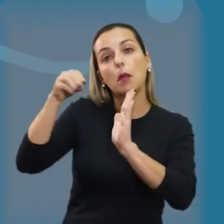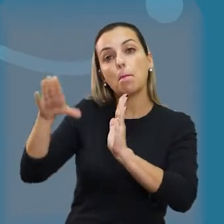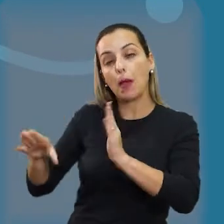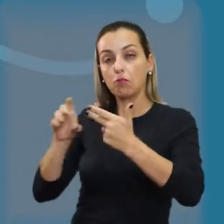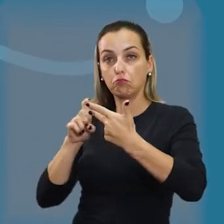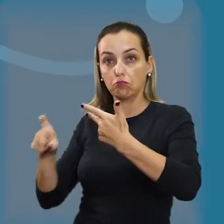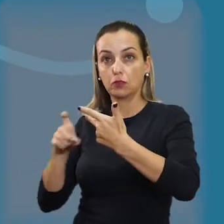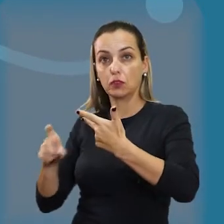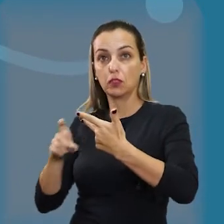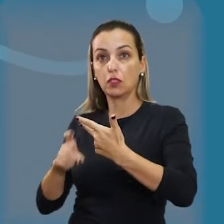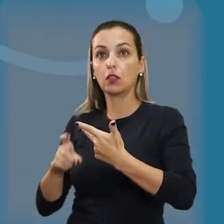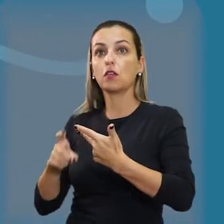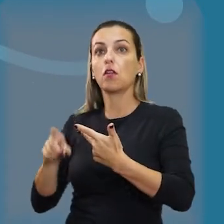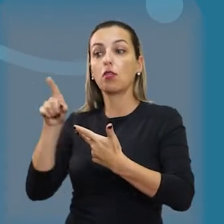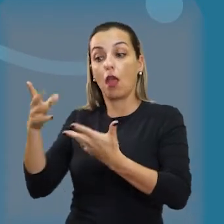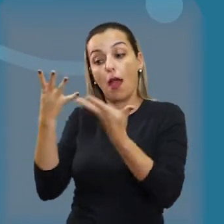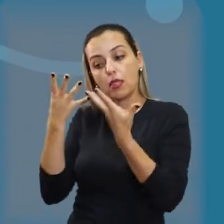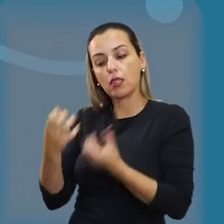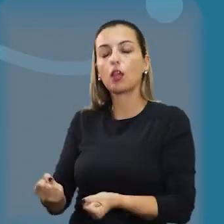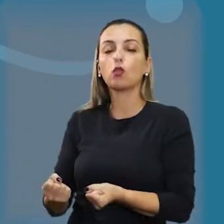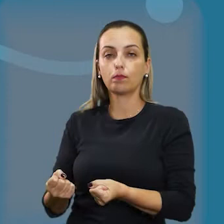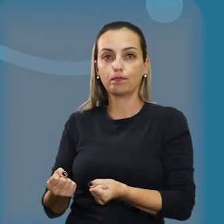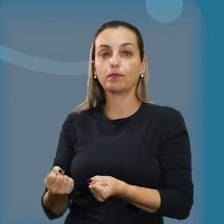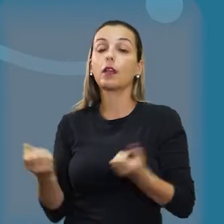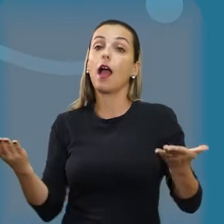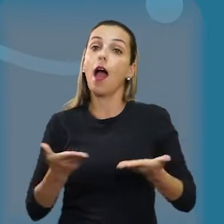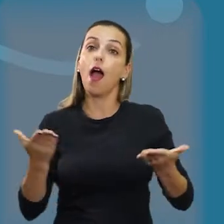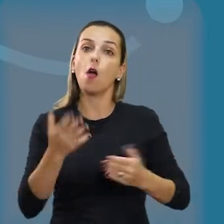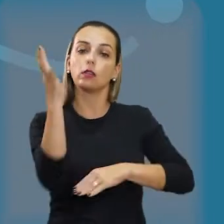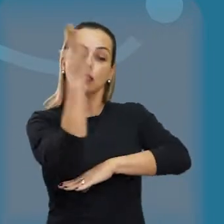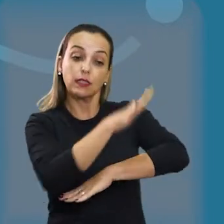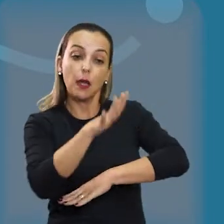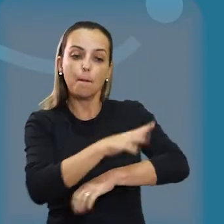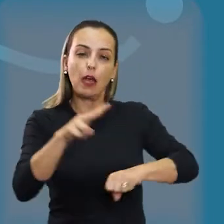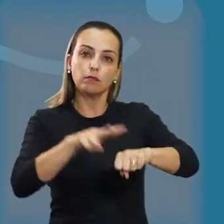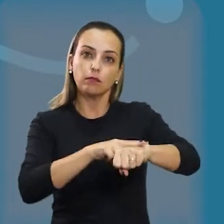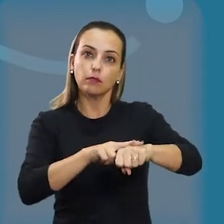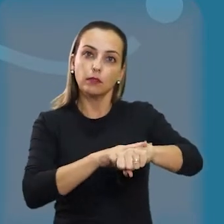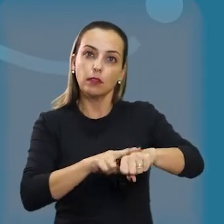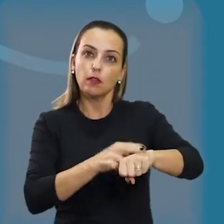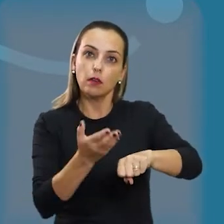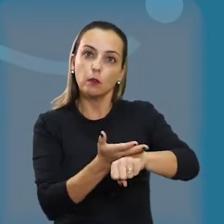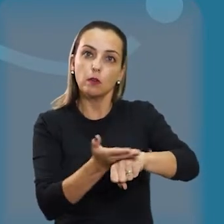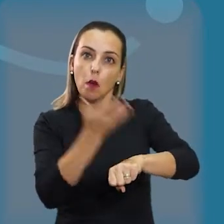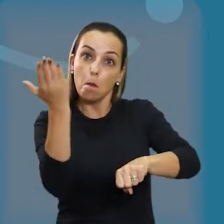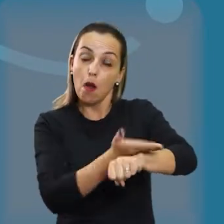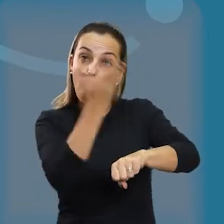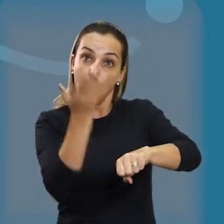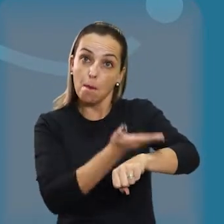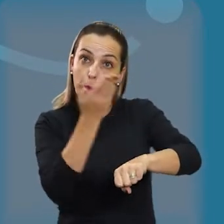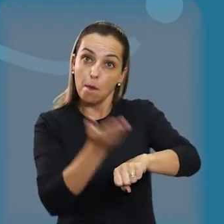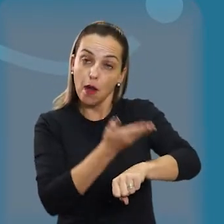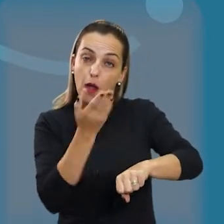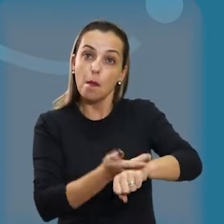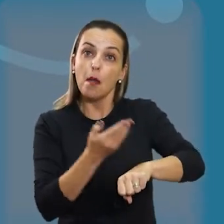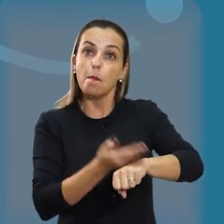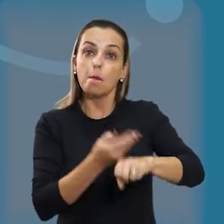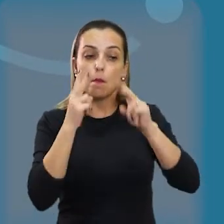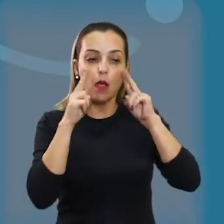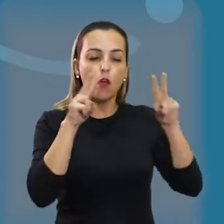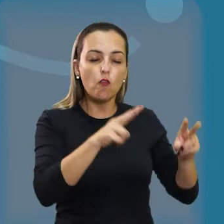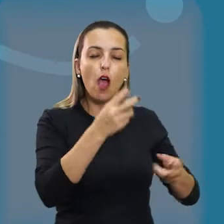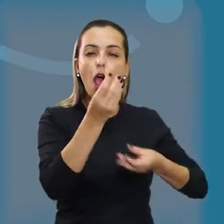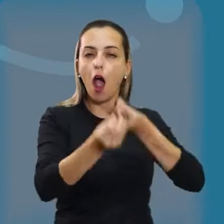governo e de pronto fui atendido. A praça hoje já está toda limpa e também acompanhei toda a